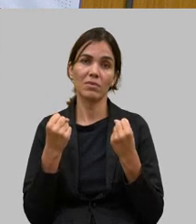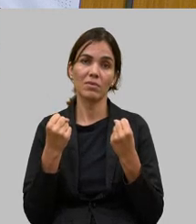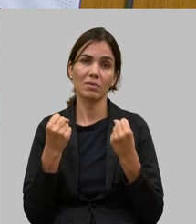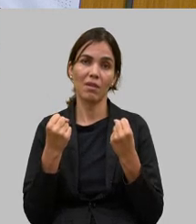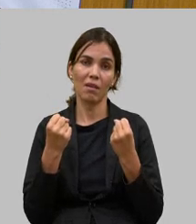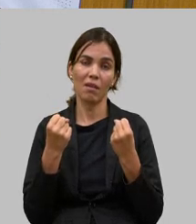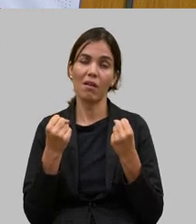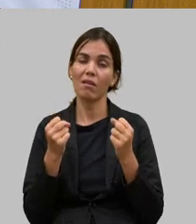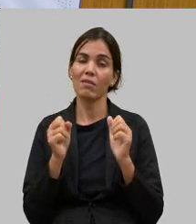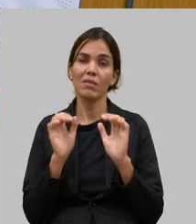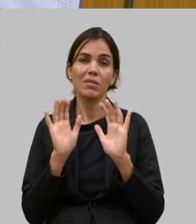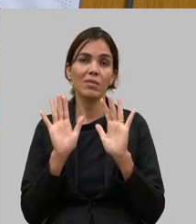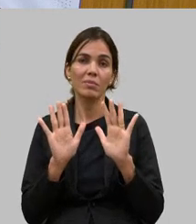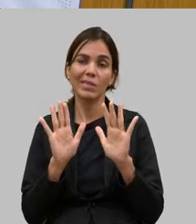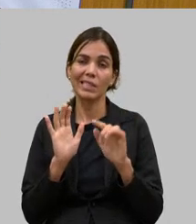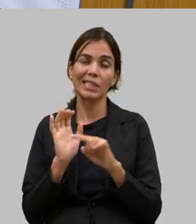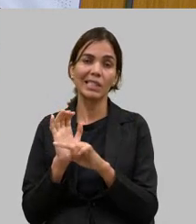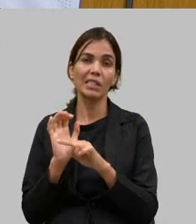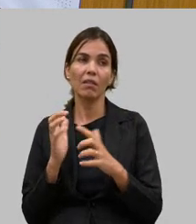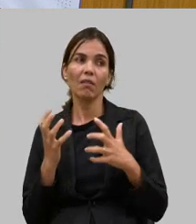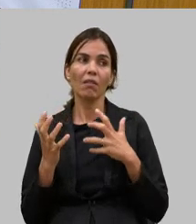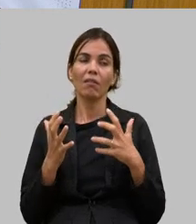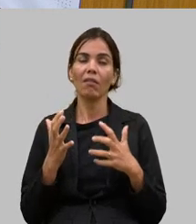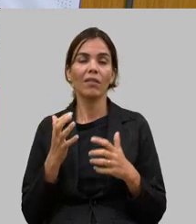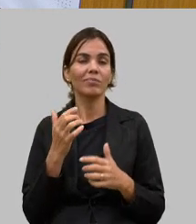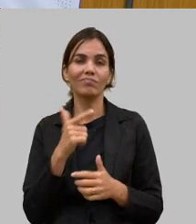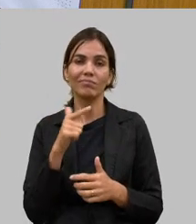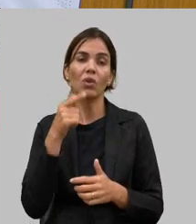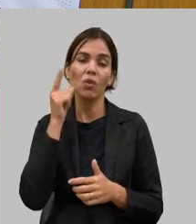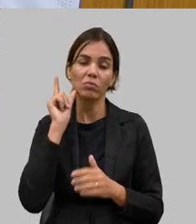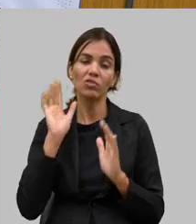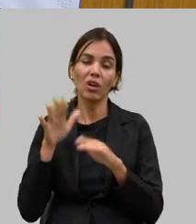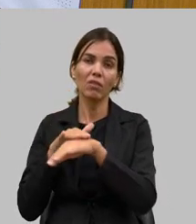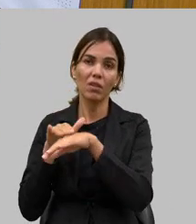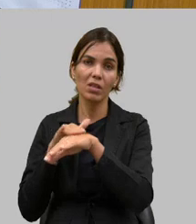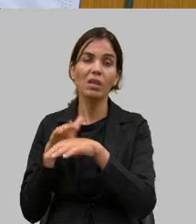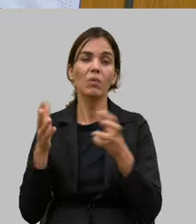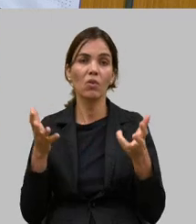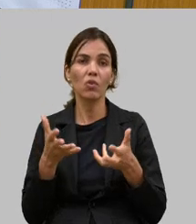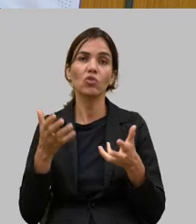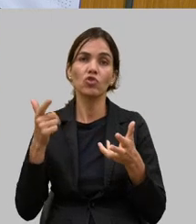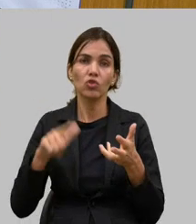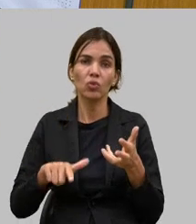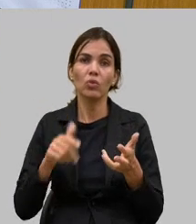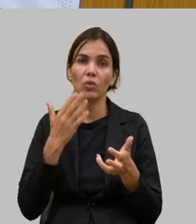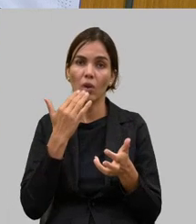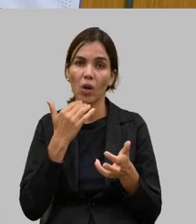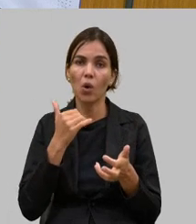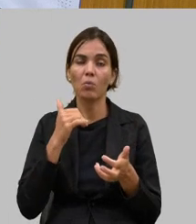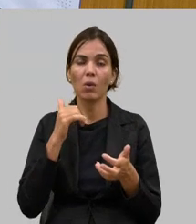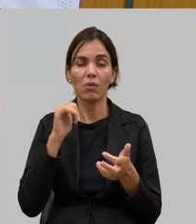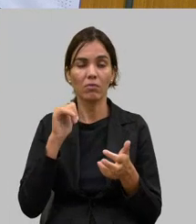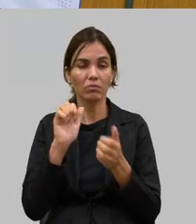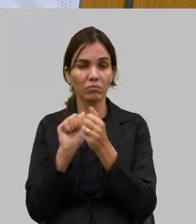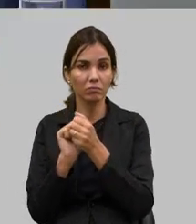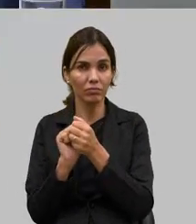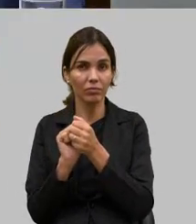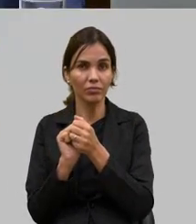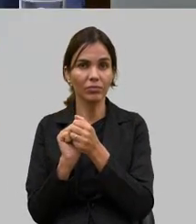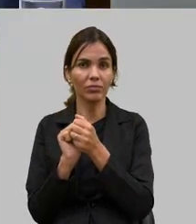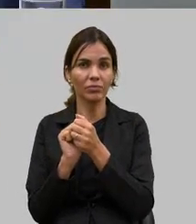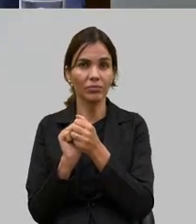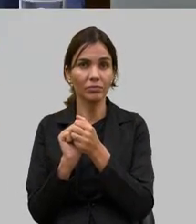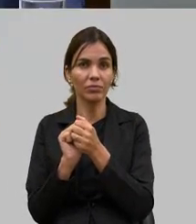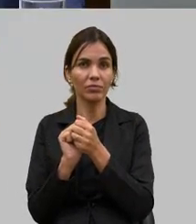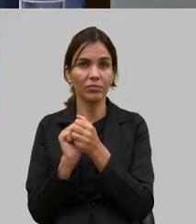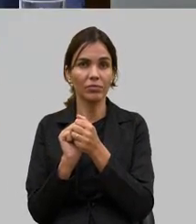conversamos hoje também tivemos oportunidade estarmos em um almoço juntos e falei para